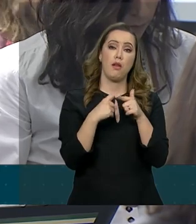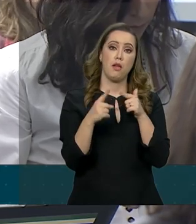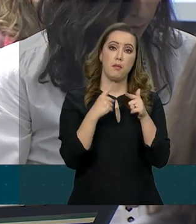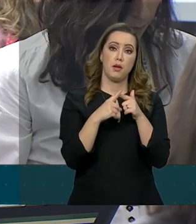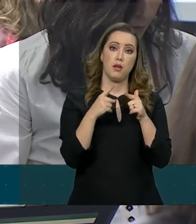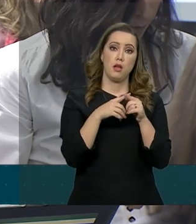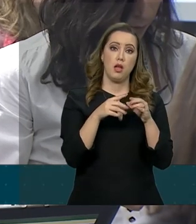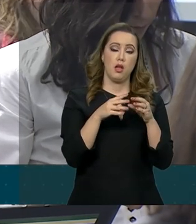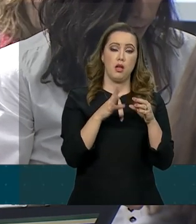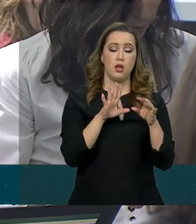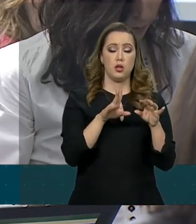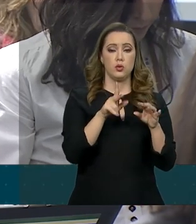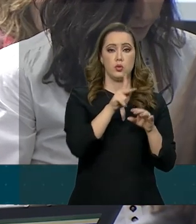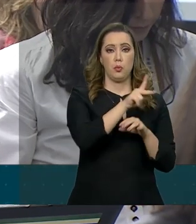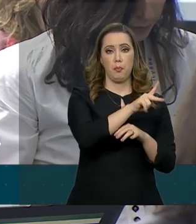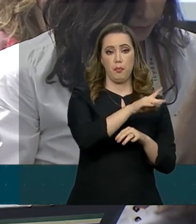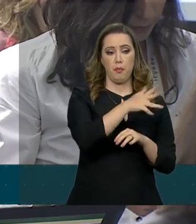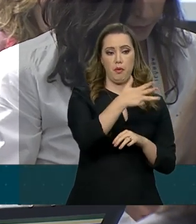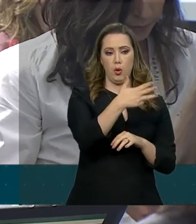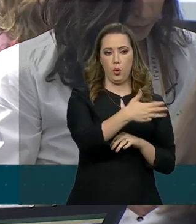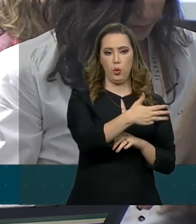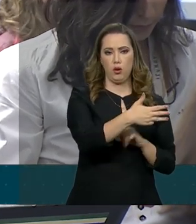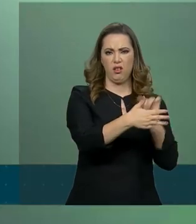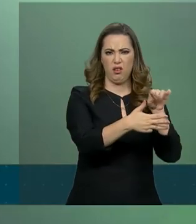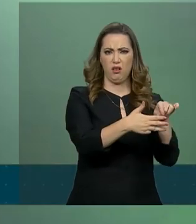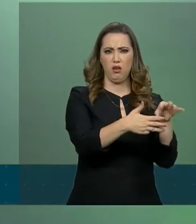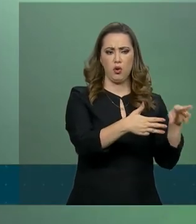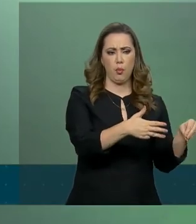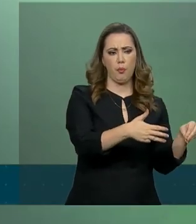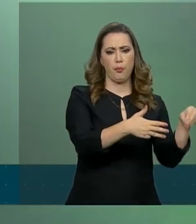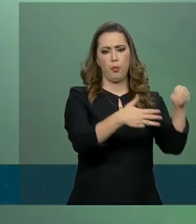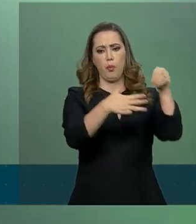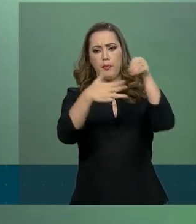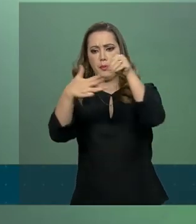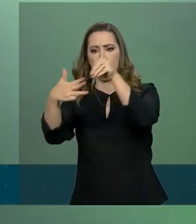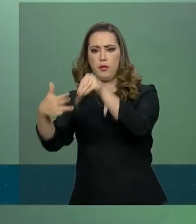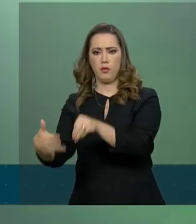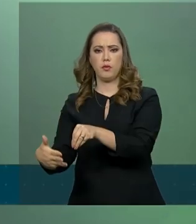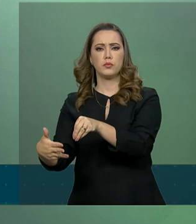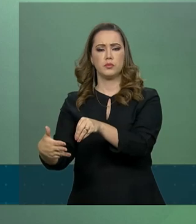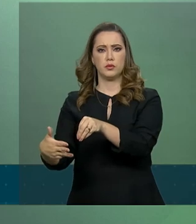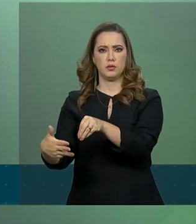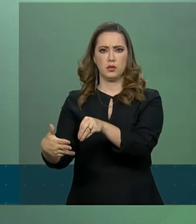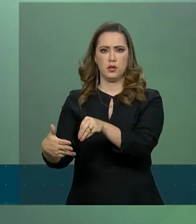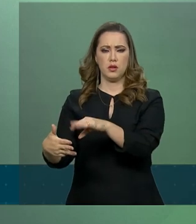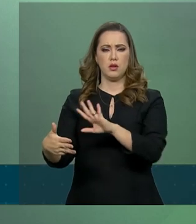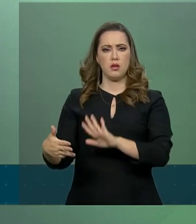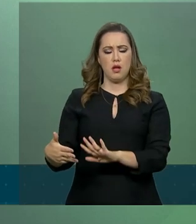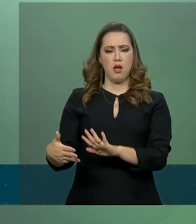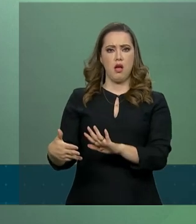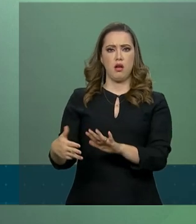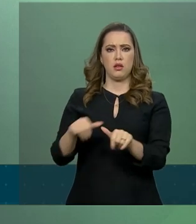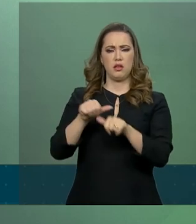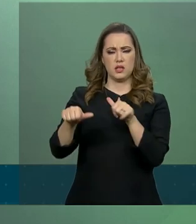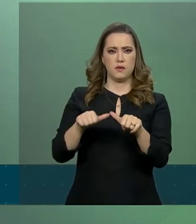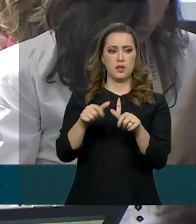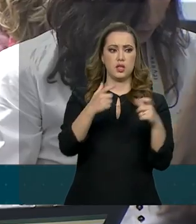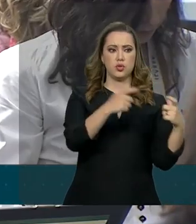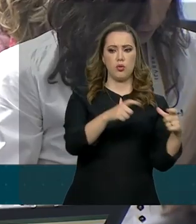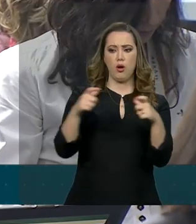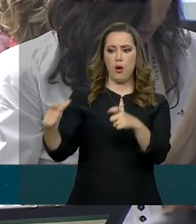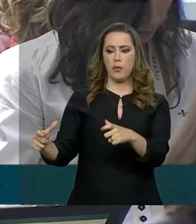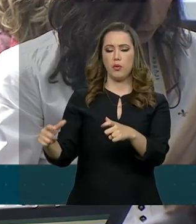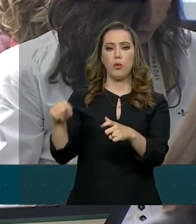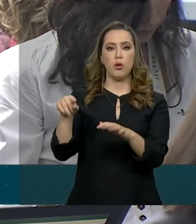ex-presidente Lula. Parece que o Supremo já resolveu a questão, não vai ser mais transferido, mas eu ainda estou